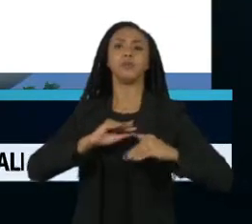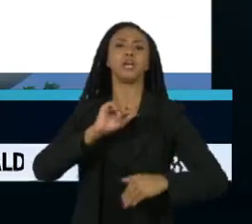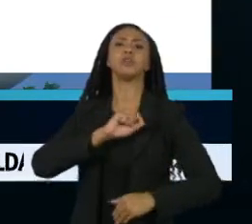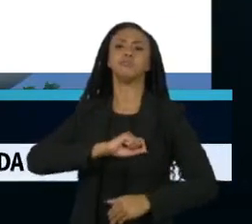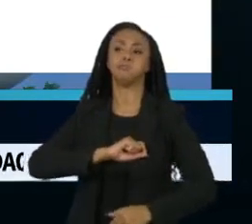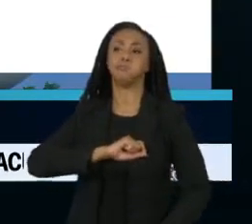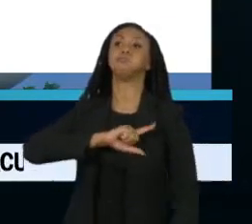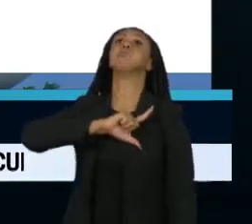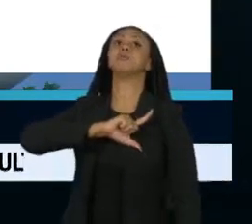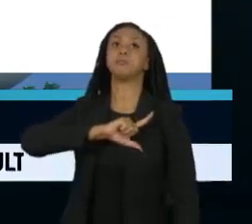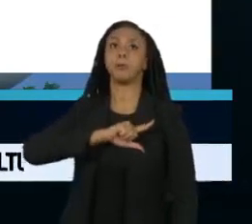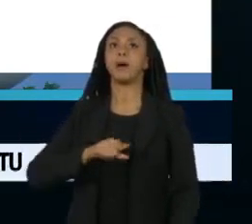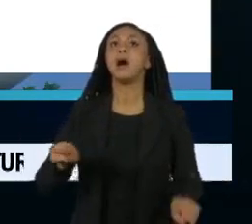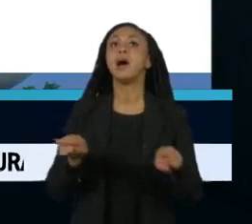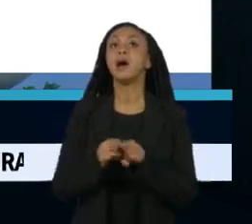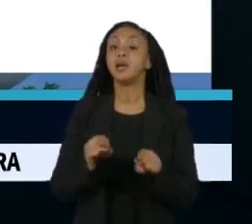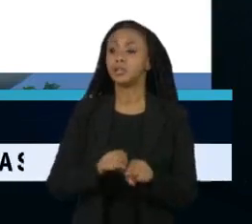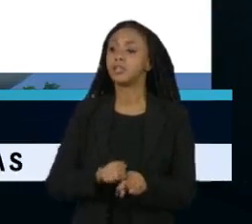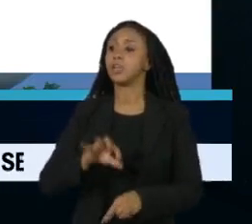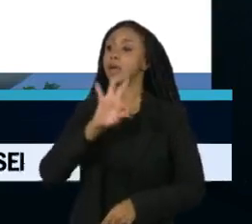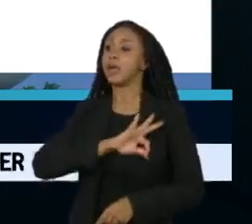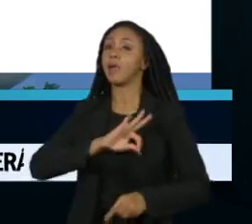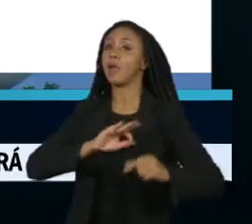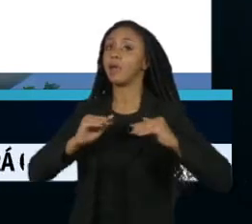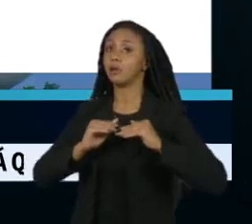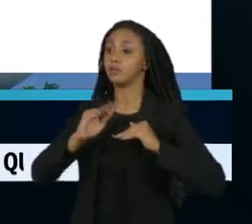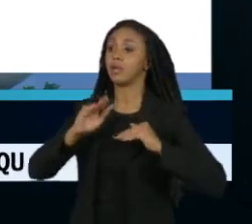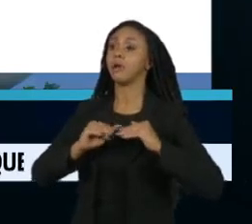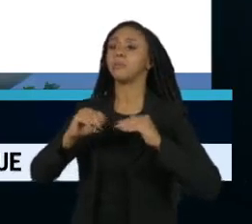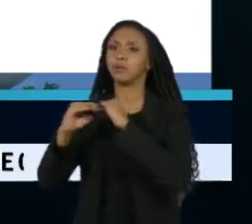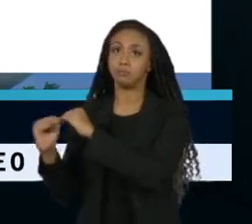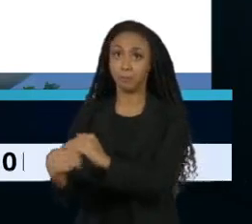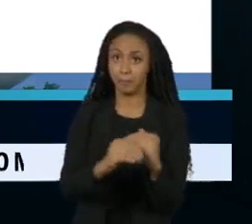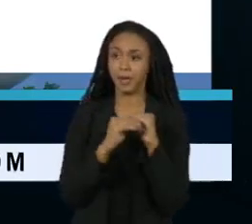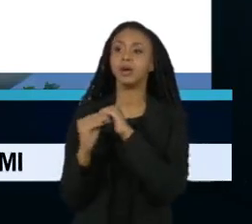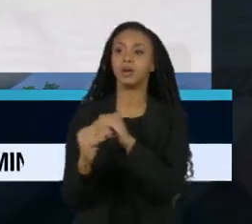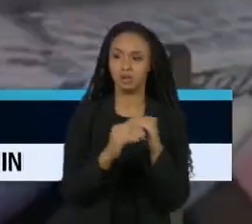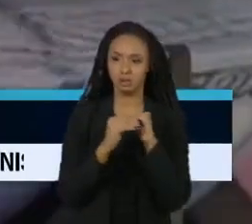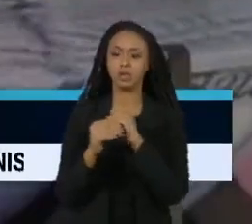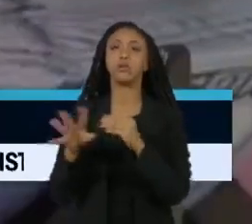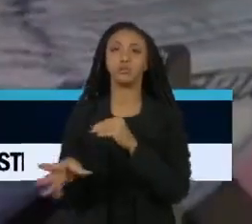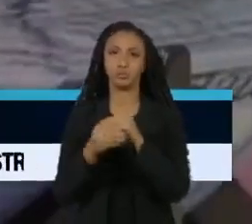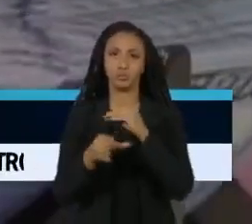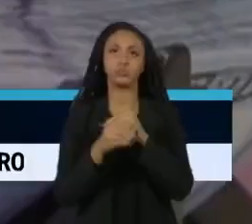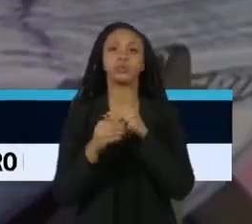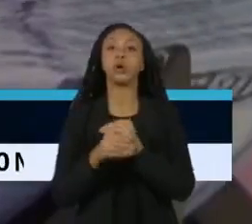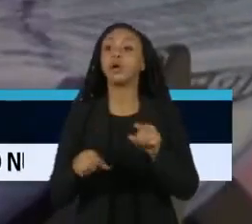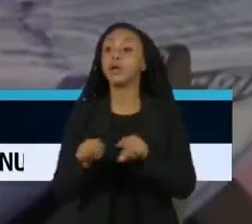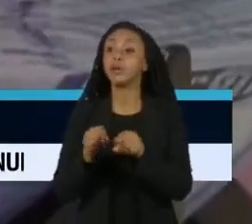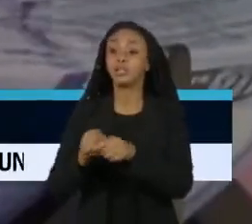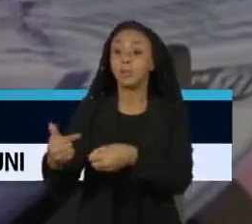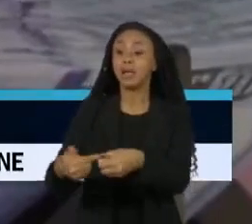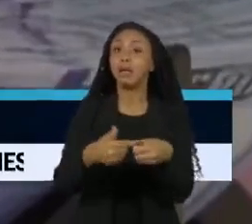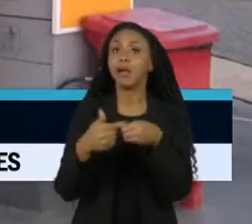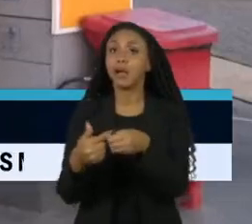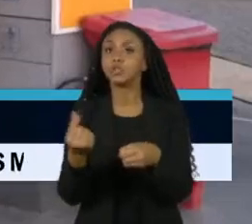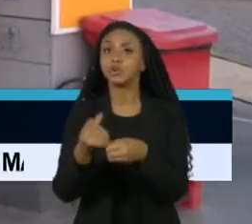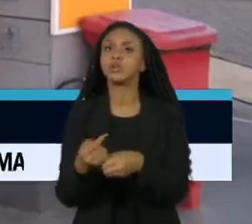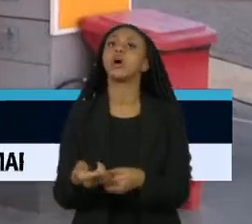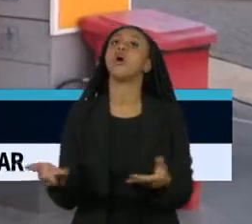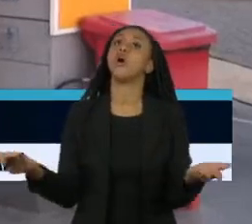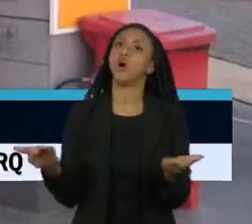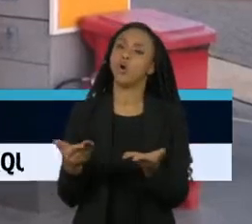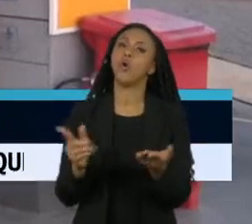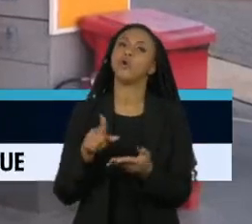criar o programa de renda mínima universal e mudar a política de preços dos combustíveis, hoje dolarizada, para reduzir o